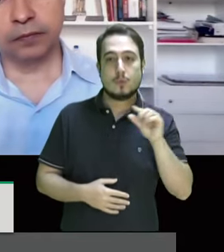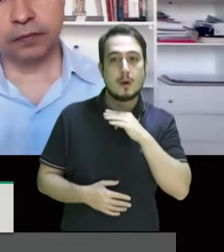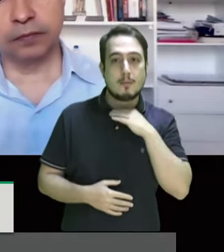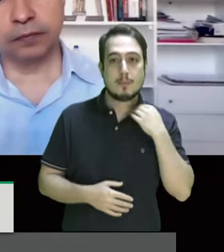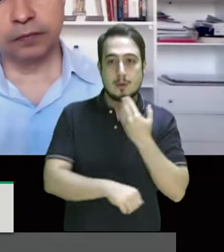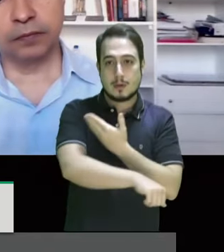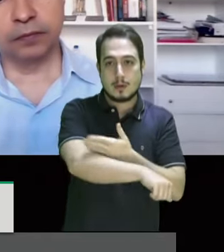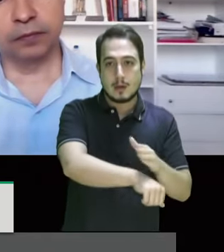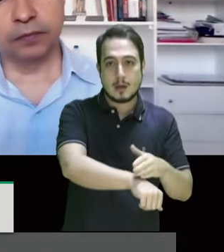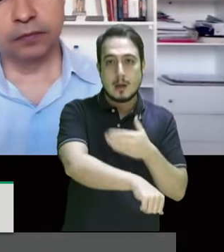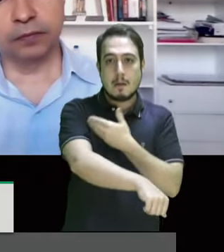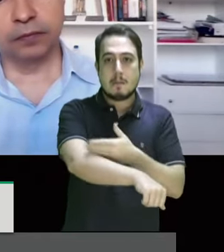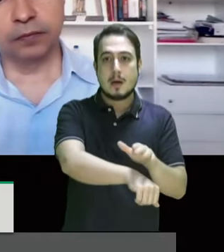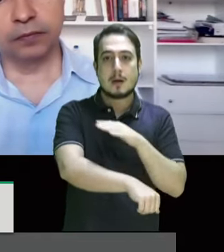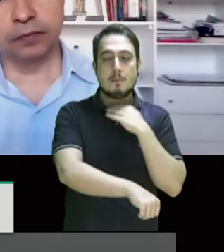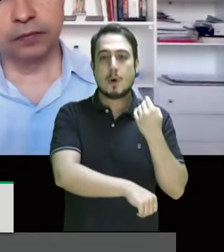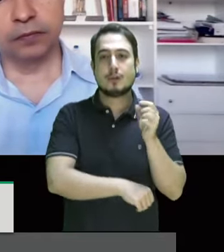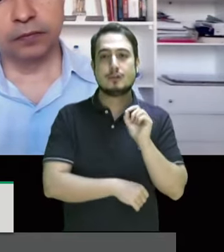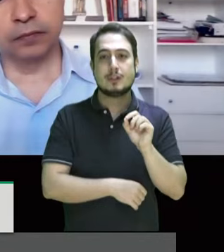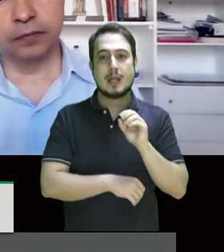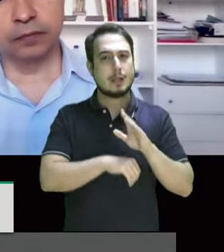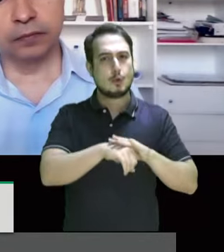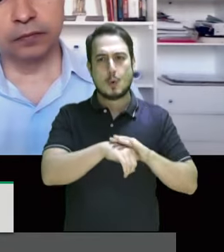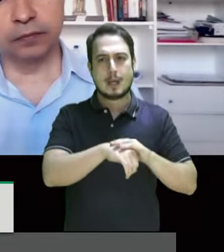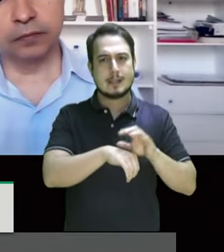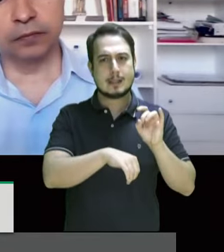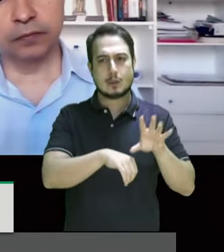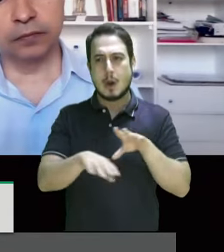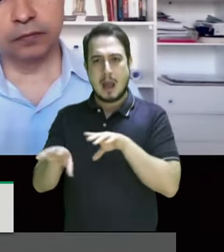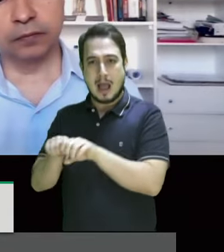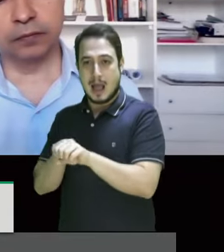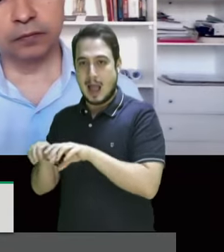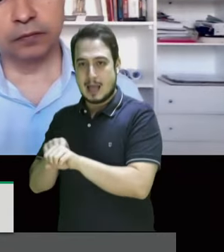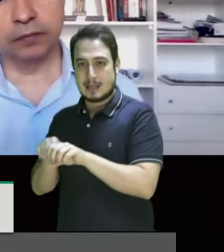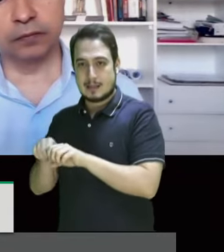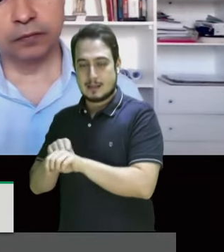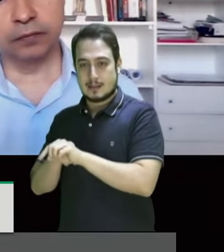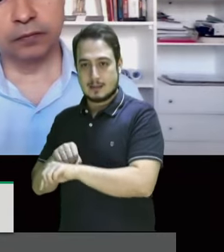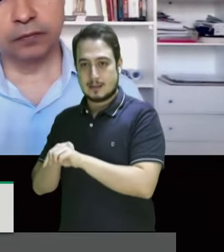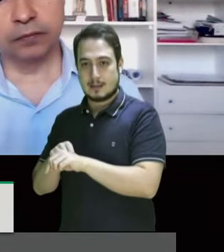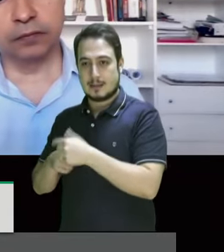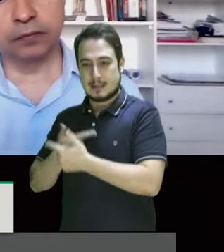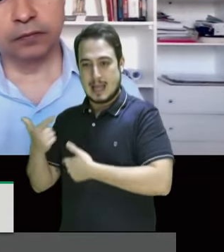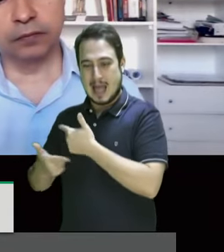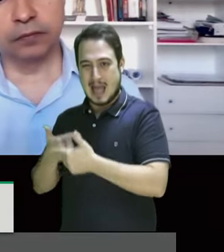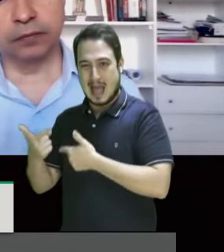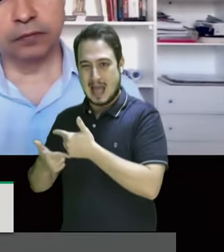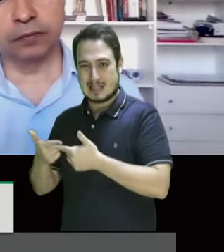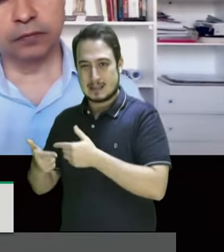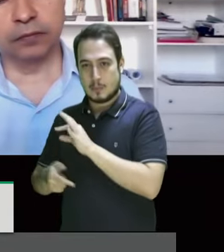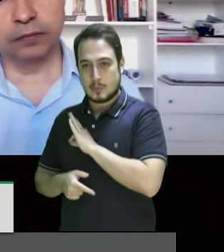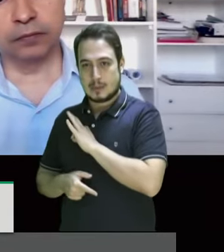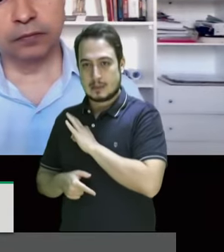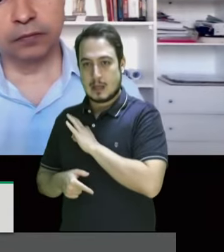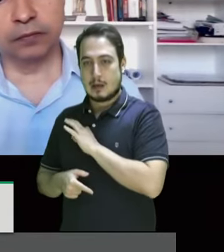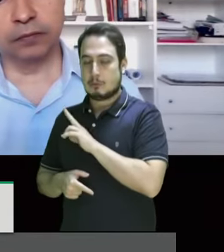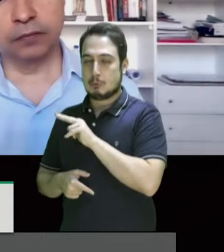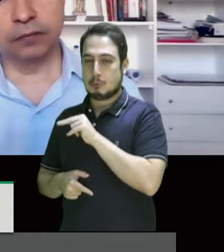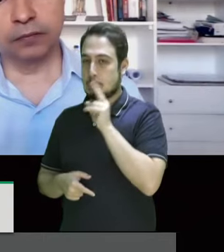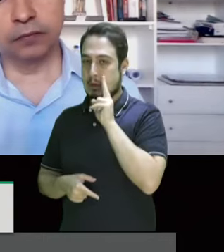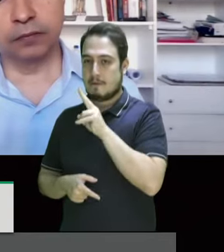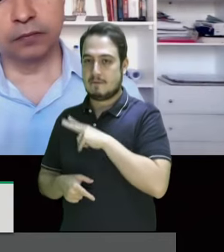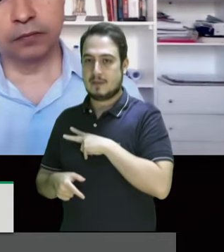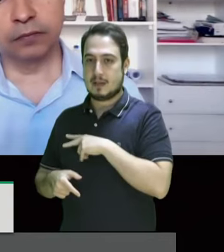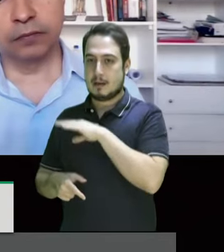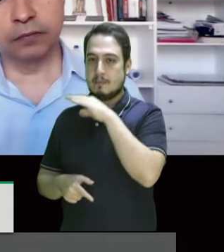branco morre de que? provavelmente é de doença porque de assassinato da ação do Estado eu desconheço branco sendo assassinado pelo